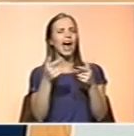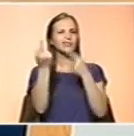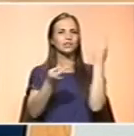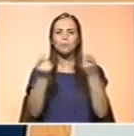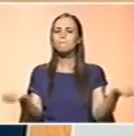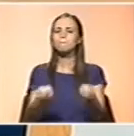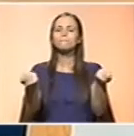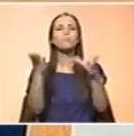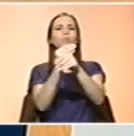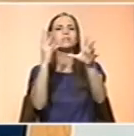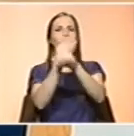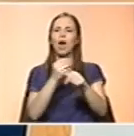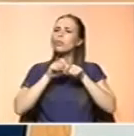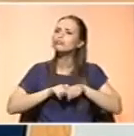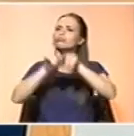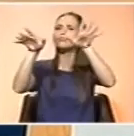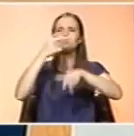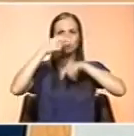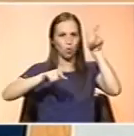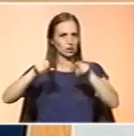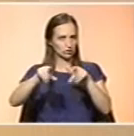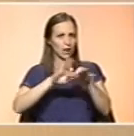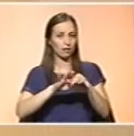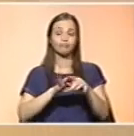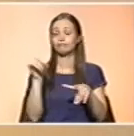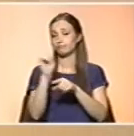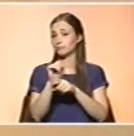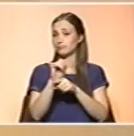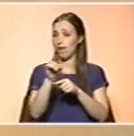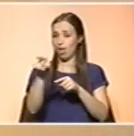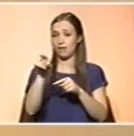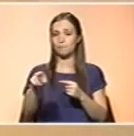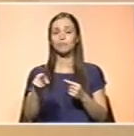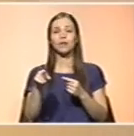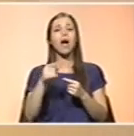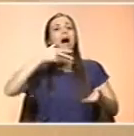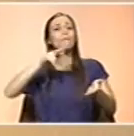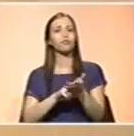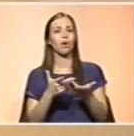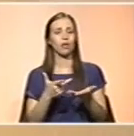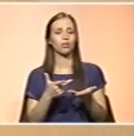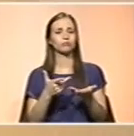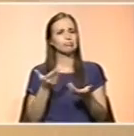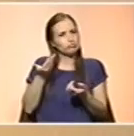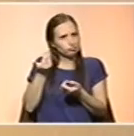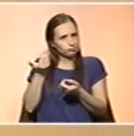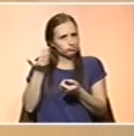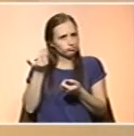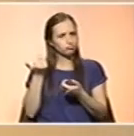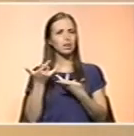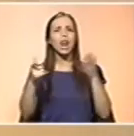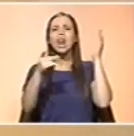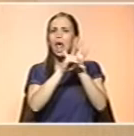forma como se passa a mensagem às pessoas. Claramente. Foi aprovada recentemente uma